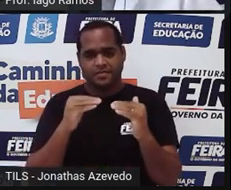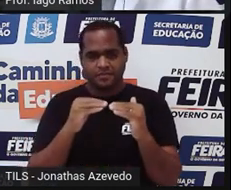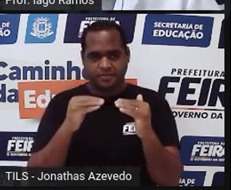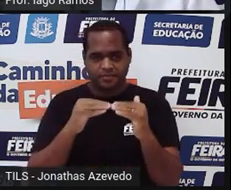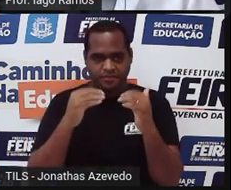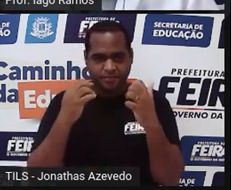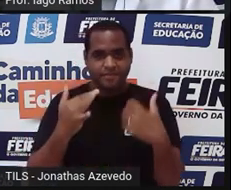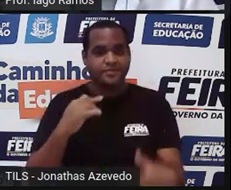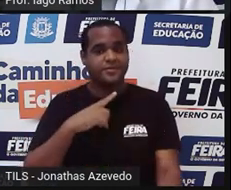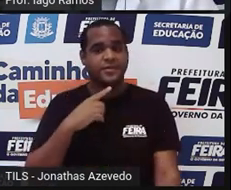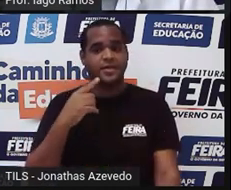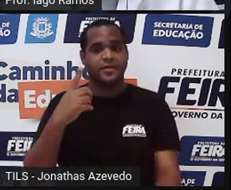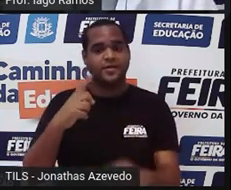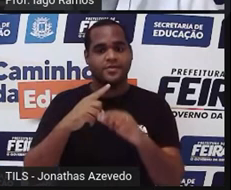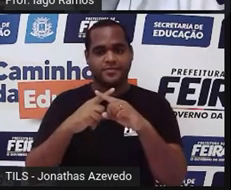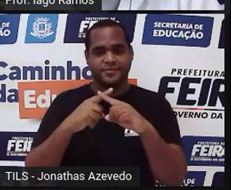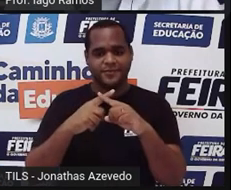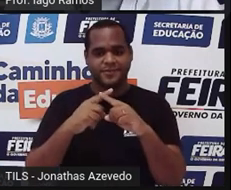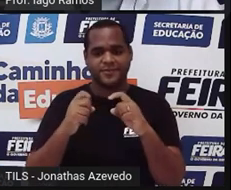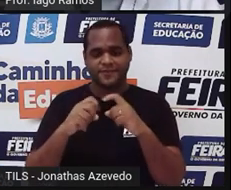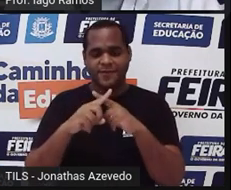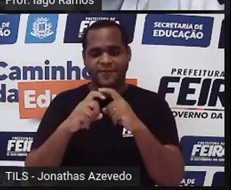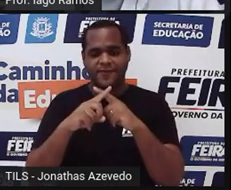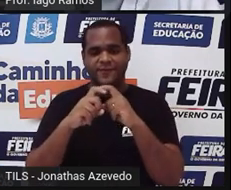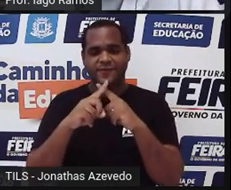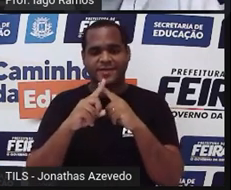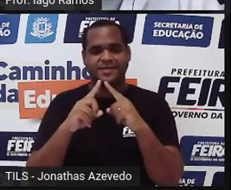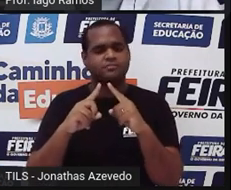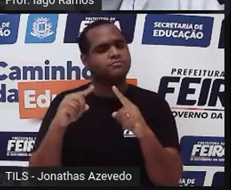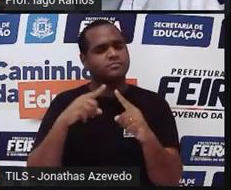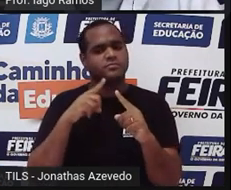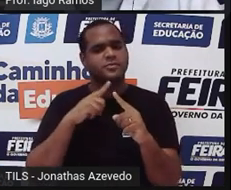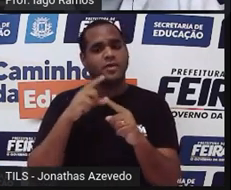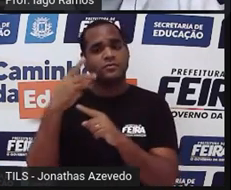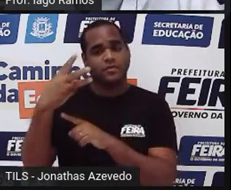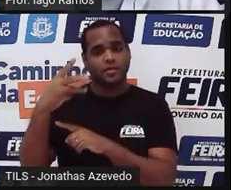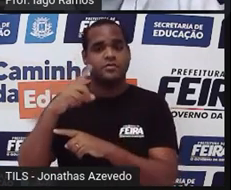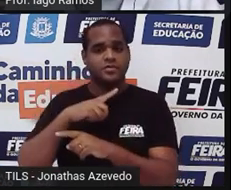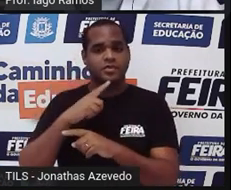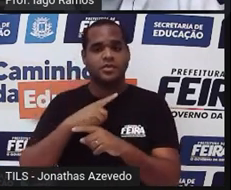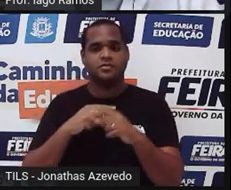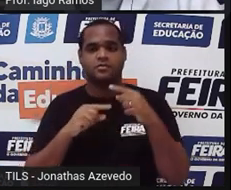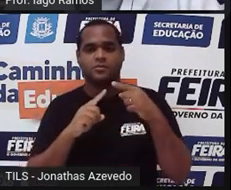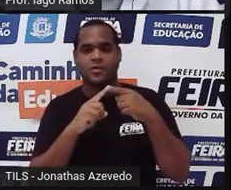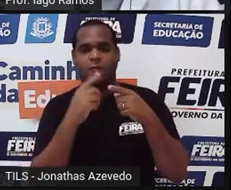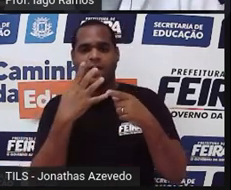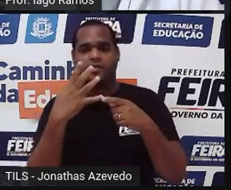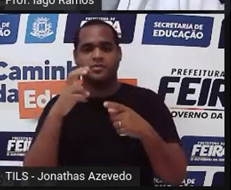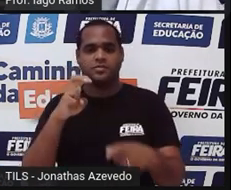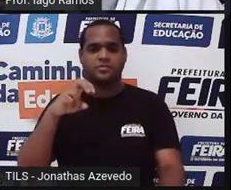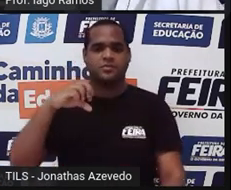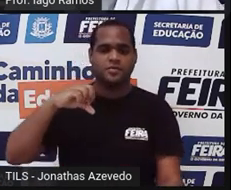dois que aparecem o asterisco ali, ó. Aliás, aqueles três, ó. Aqui, aqui e aqui.